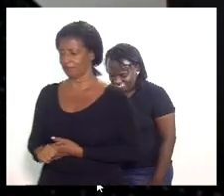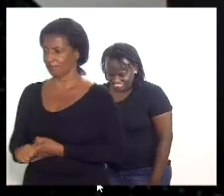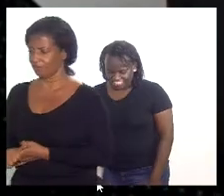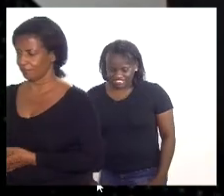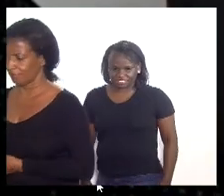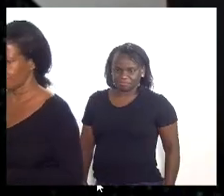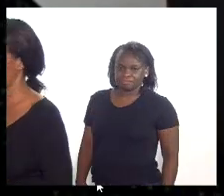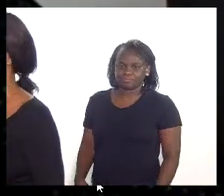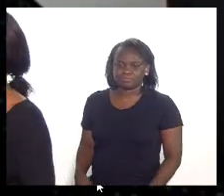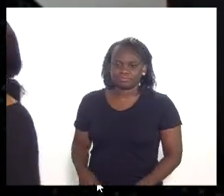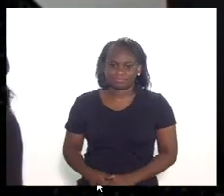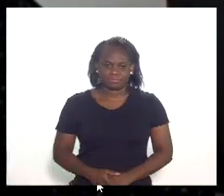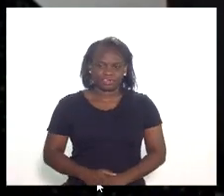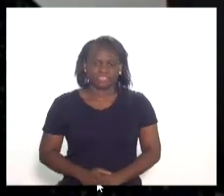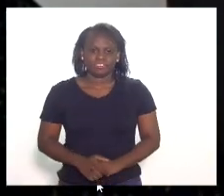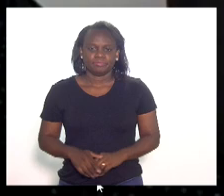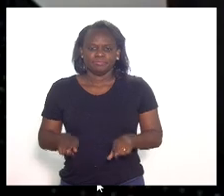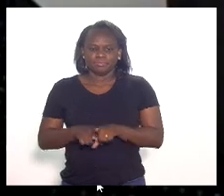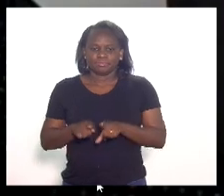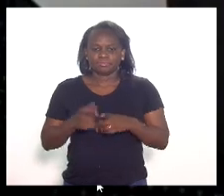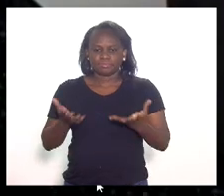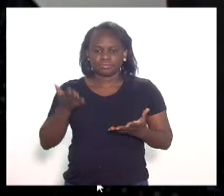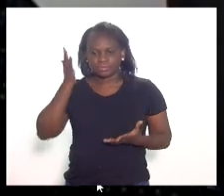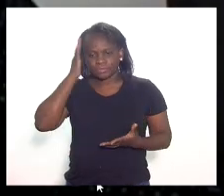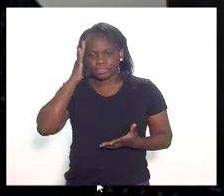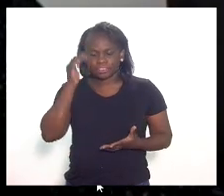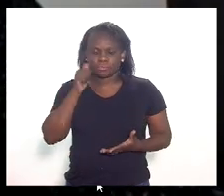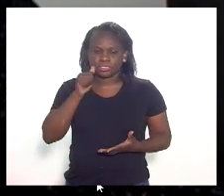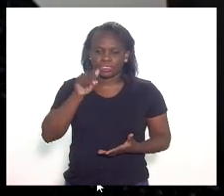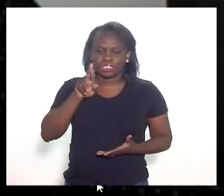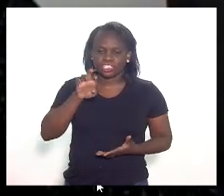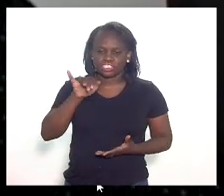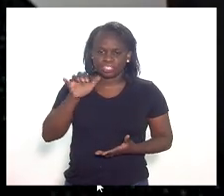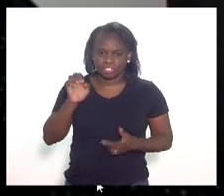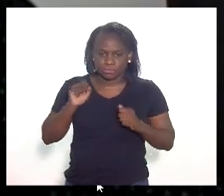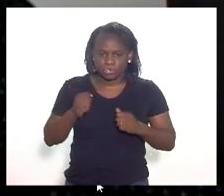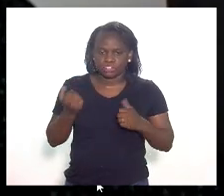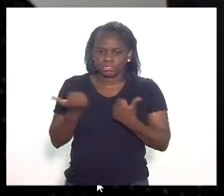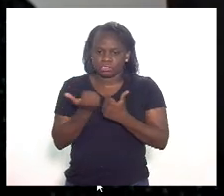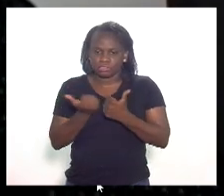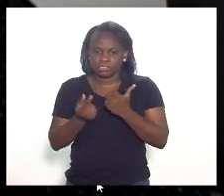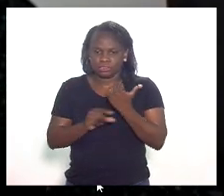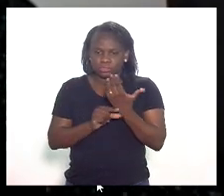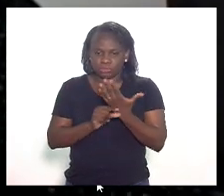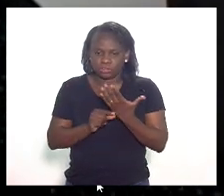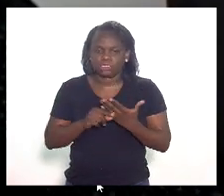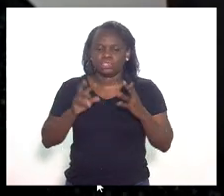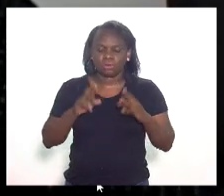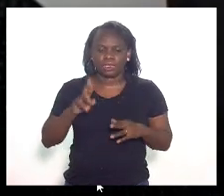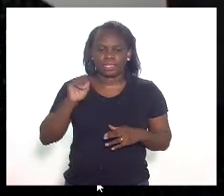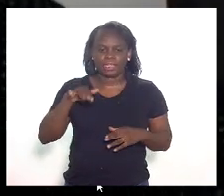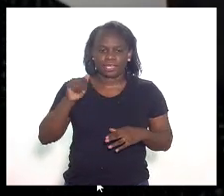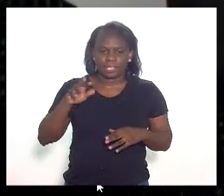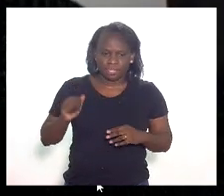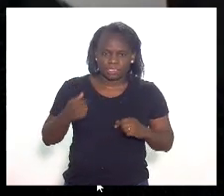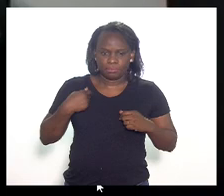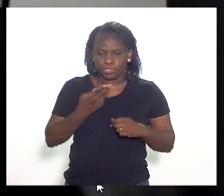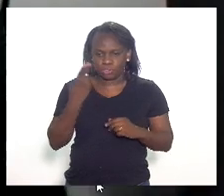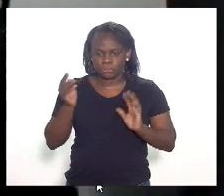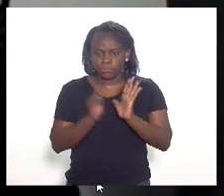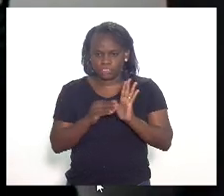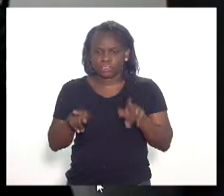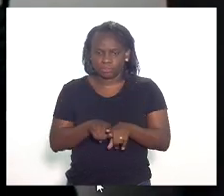apresentou, Rejane. Se há possibilidades disso. Da mesma forma da deputada Renata Souza, que trata da questão do dossiê, COVID.